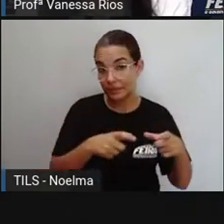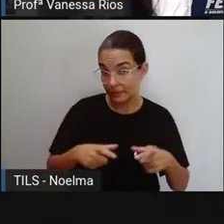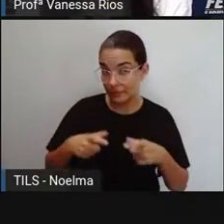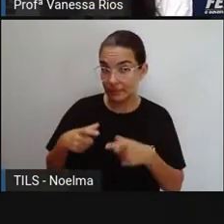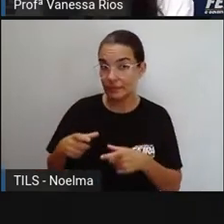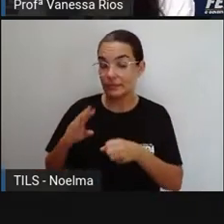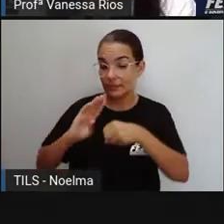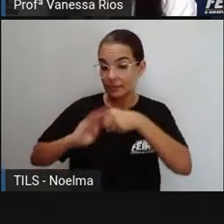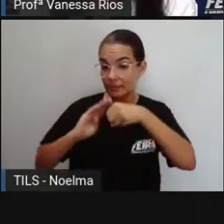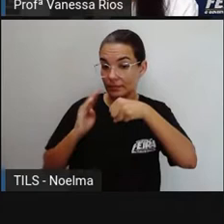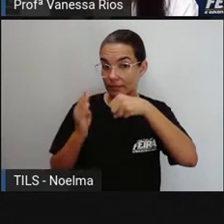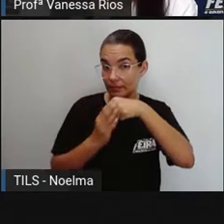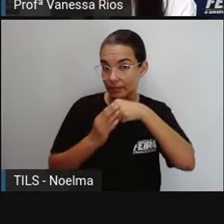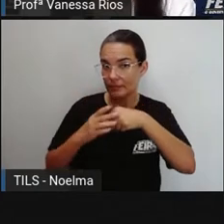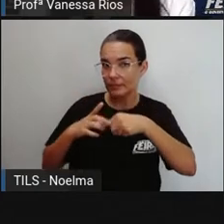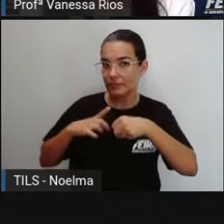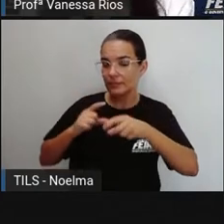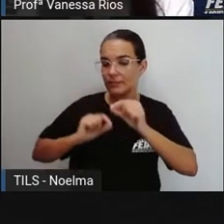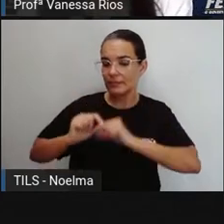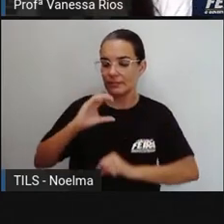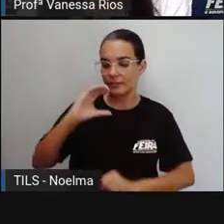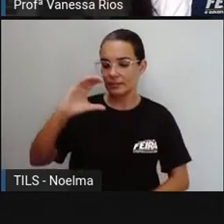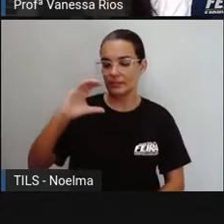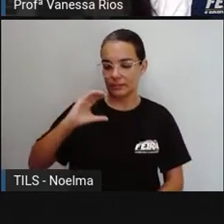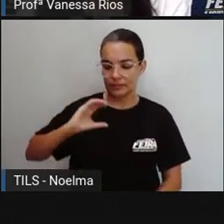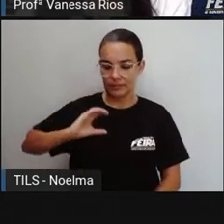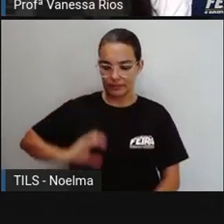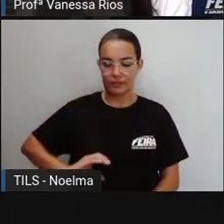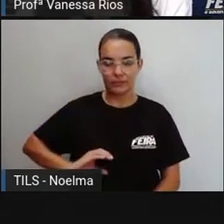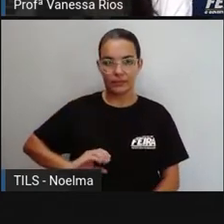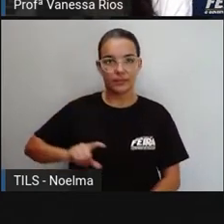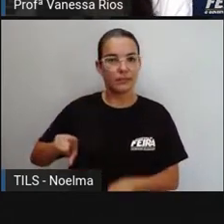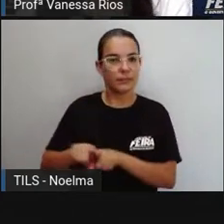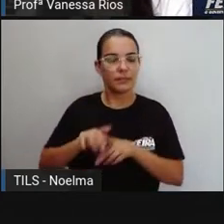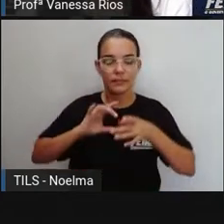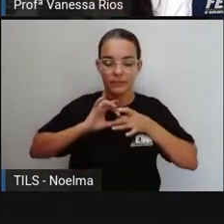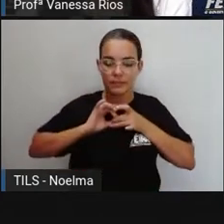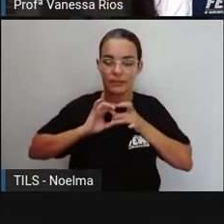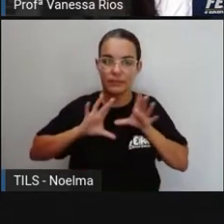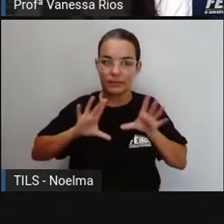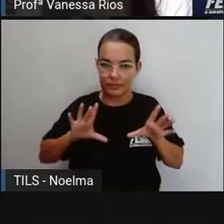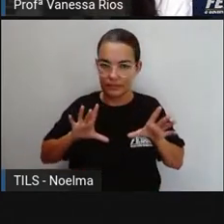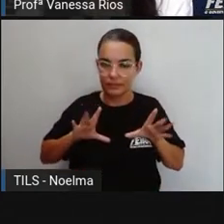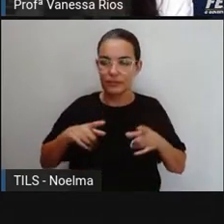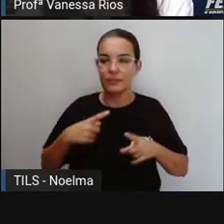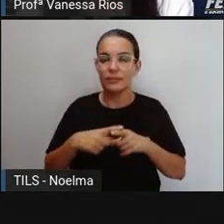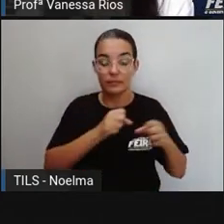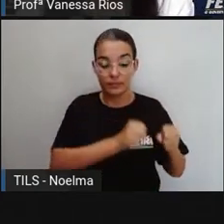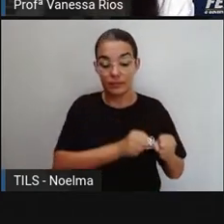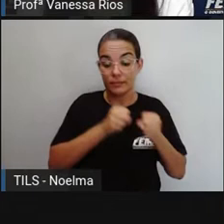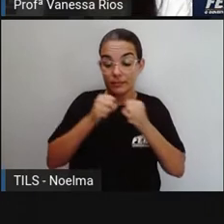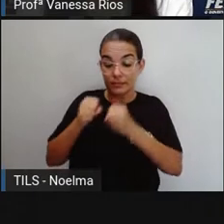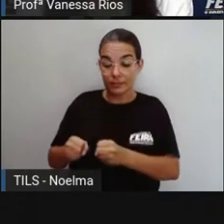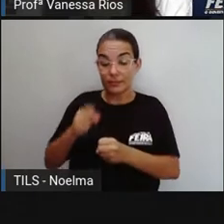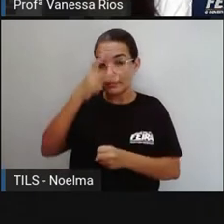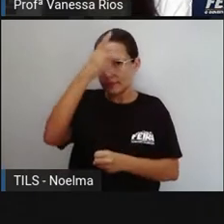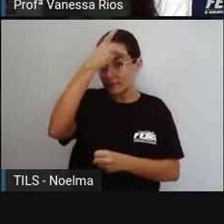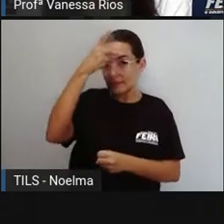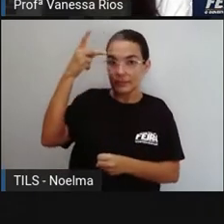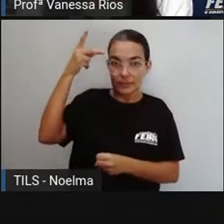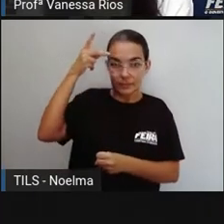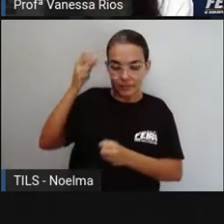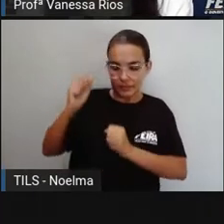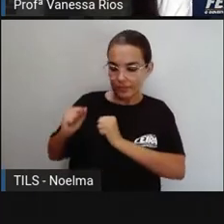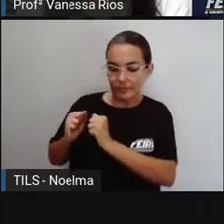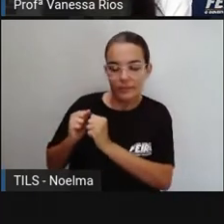exercício da cidadania, e são espaços democráticos, onde o poder do povo vai se